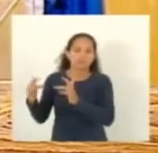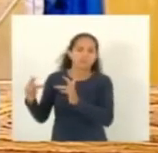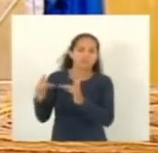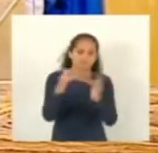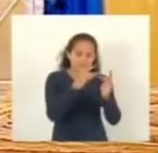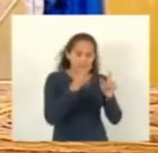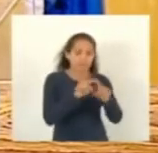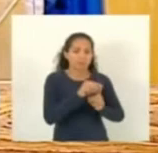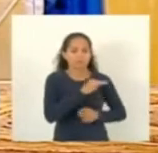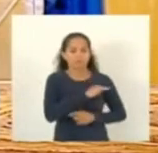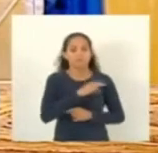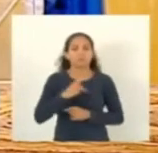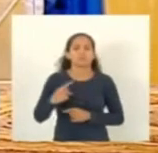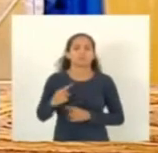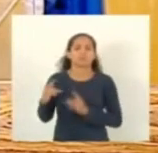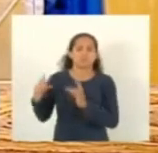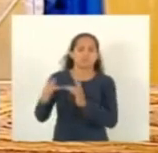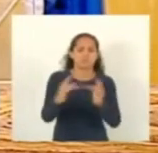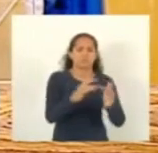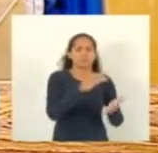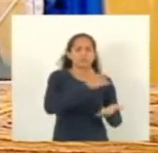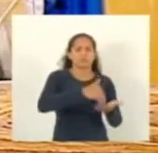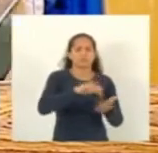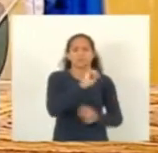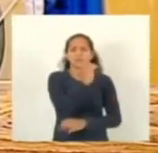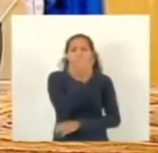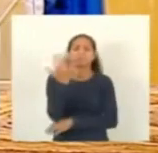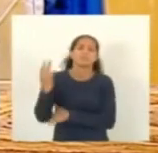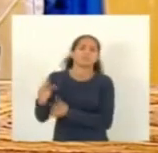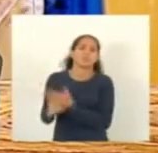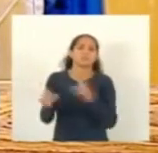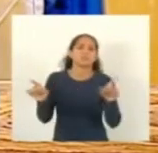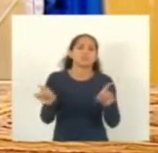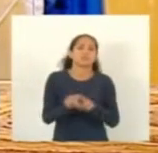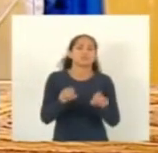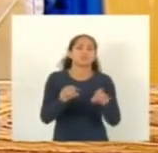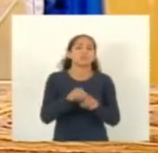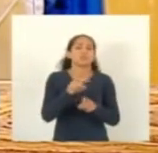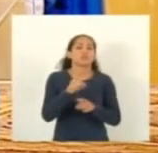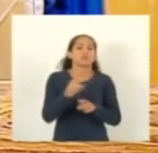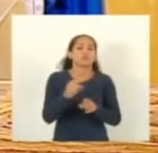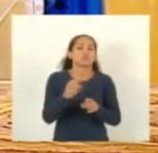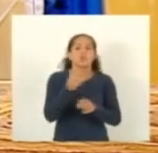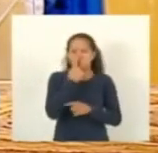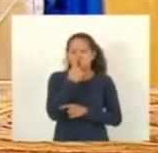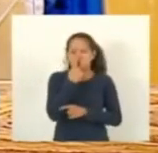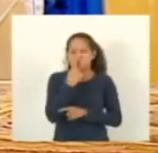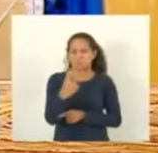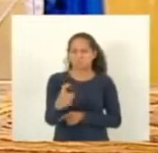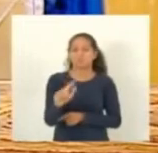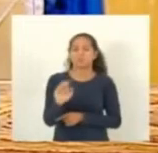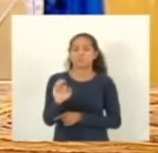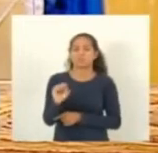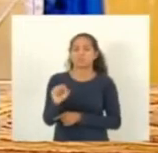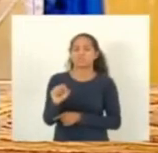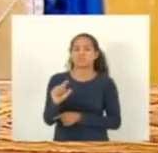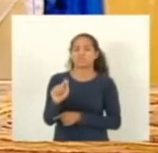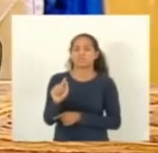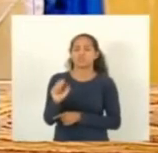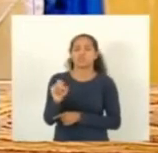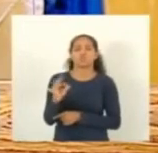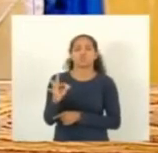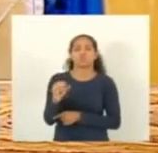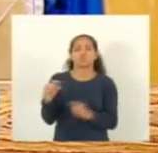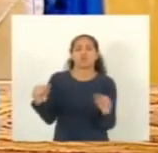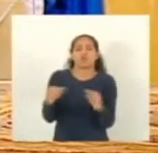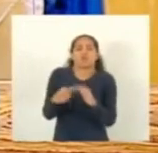Ministério Público e Secretaria de Meio Ambiente, porque o esgoto devidamente tratado, devidamente ligado, tem tudo a ver